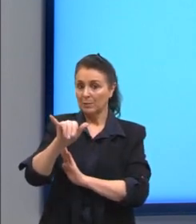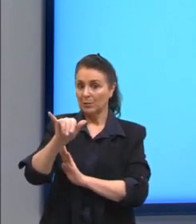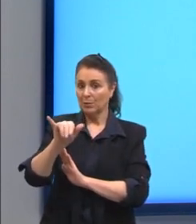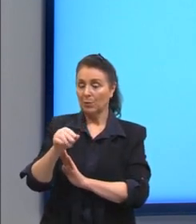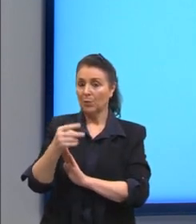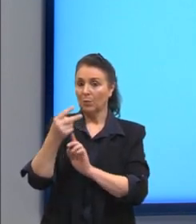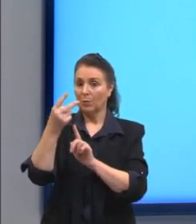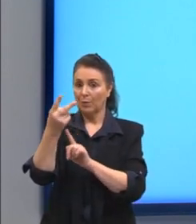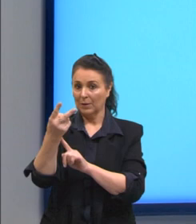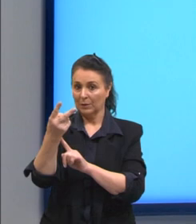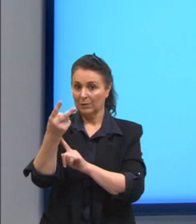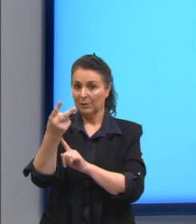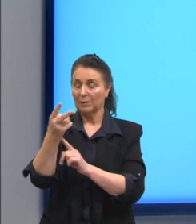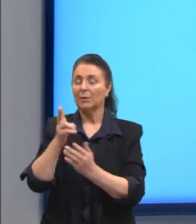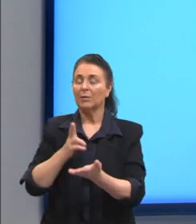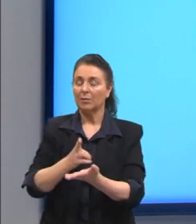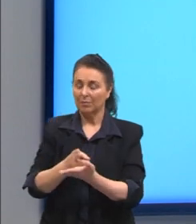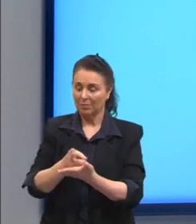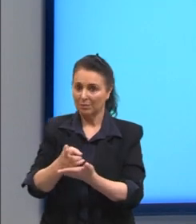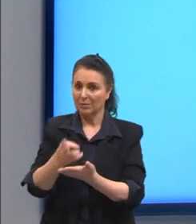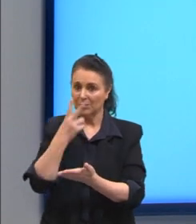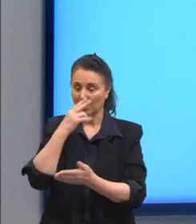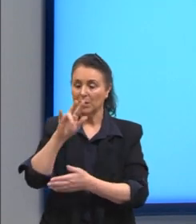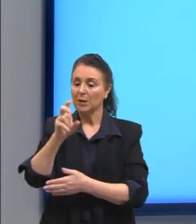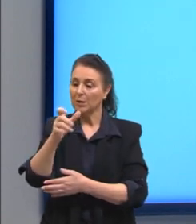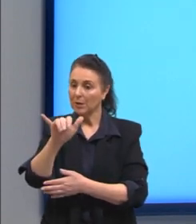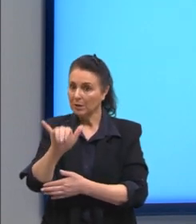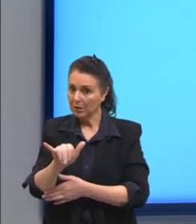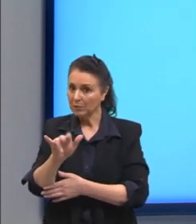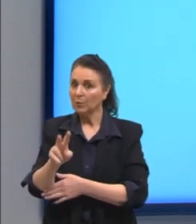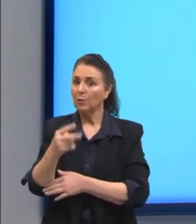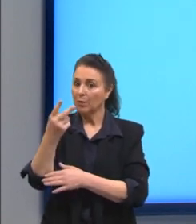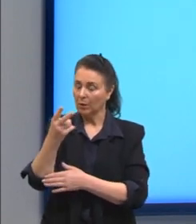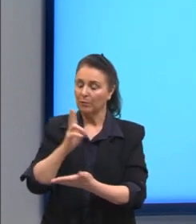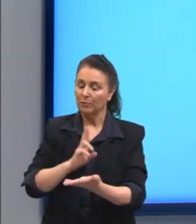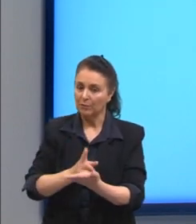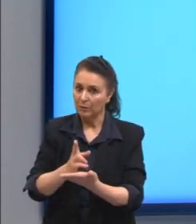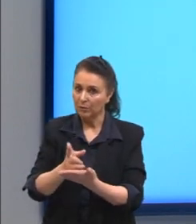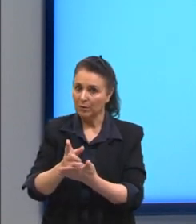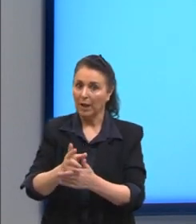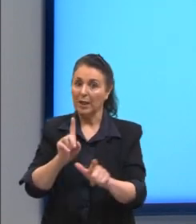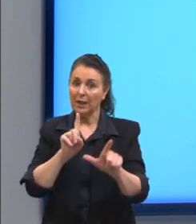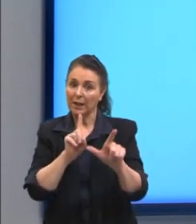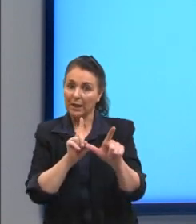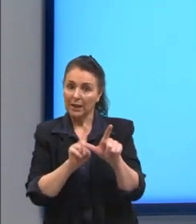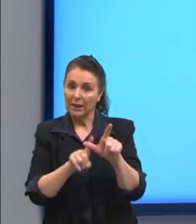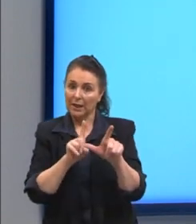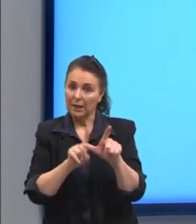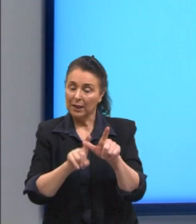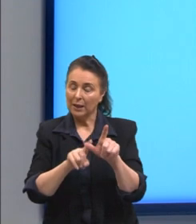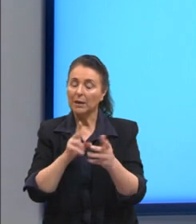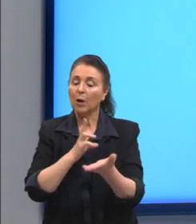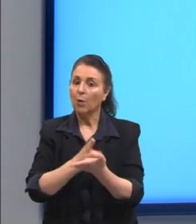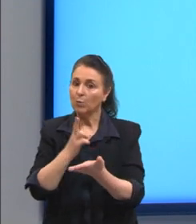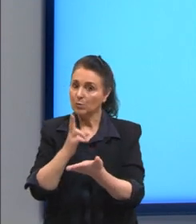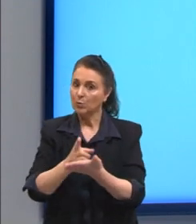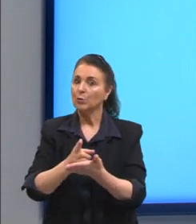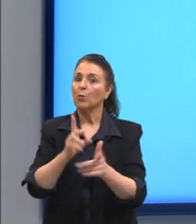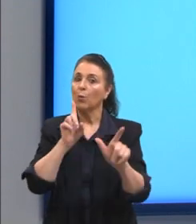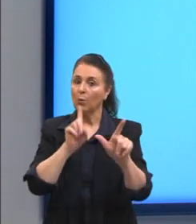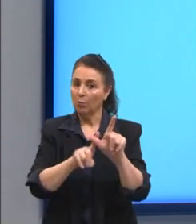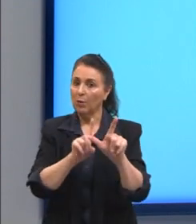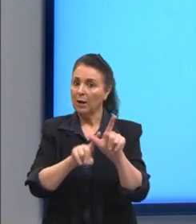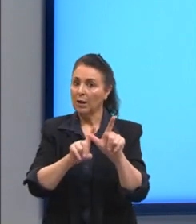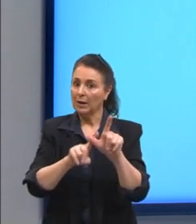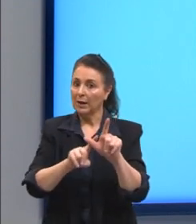quadrado permanece também sendo y ao quadrado sempre que for a letrinha né? nós mantemos a letra e adicionamos o